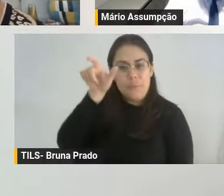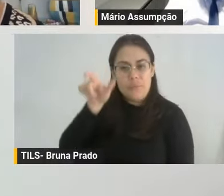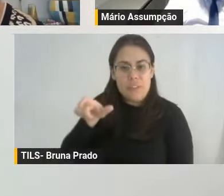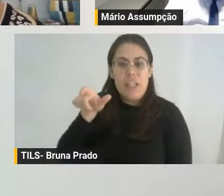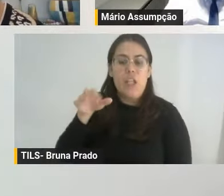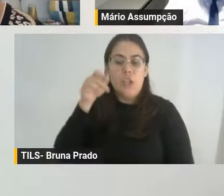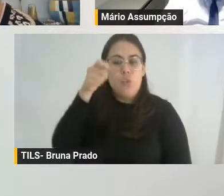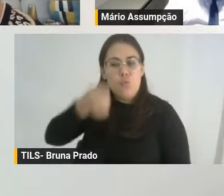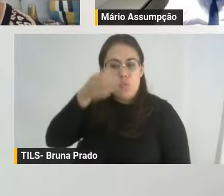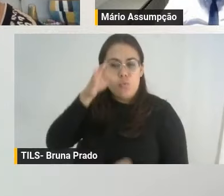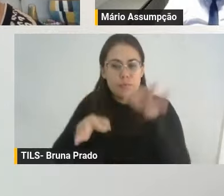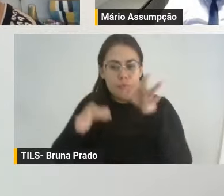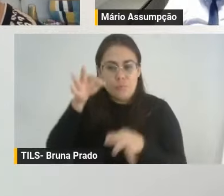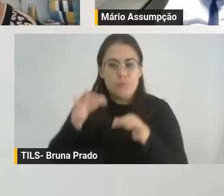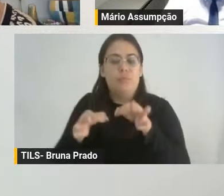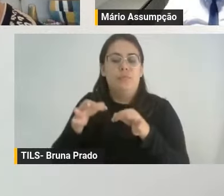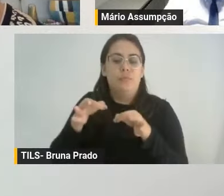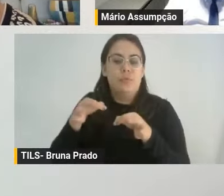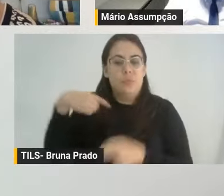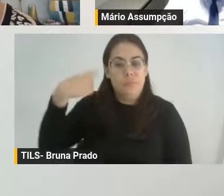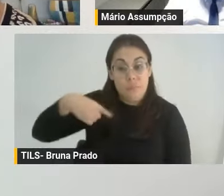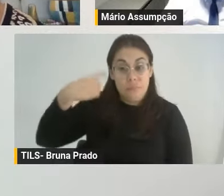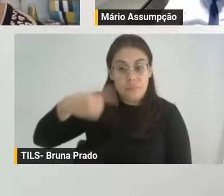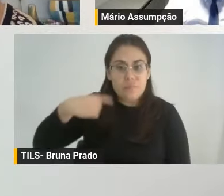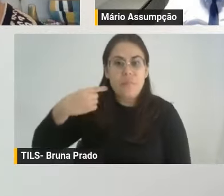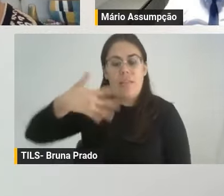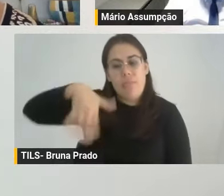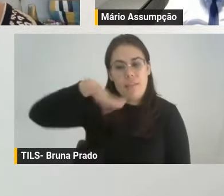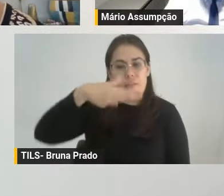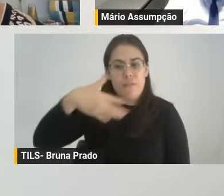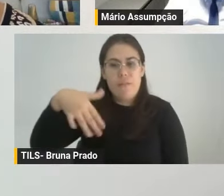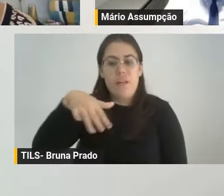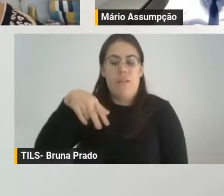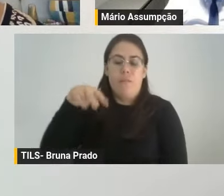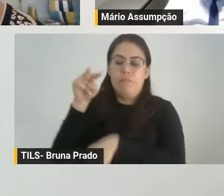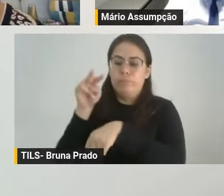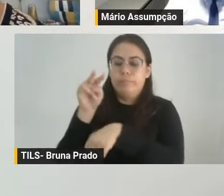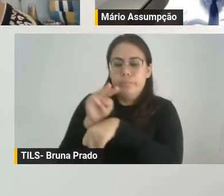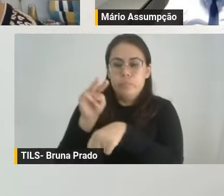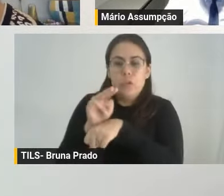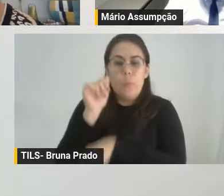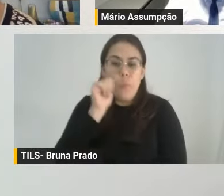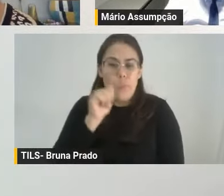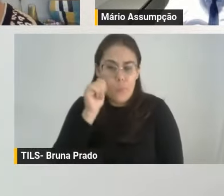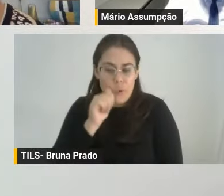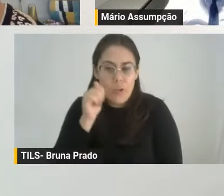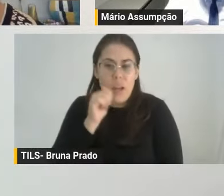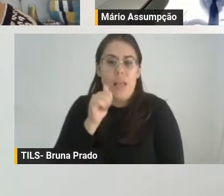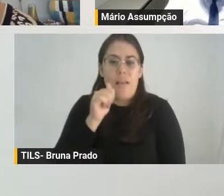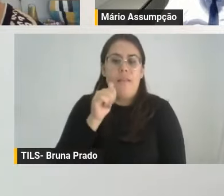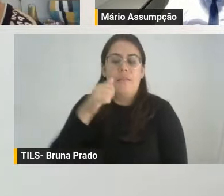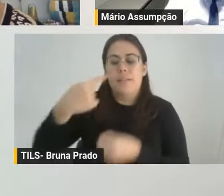direito, titular da vara de violência doméstica e familiar contra a mulher de São Bernardo do Campo. É formado em direito pela